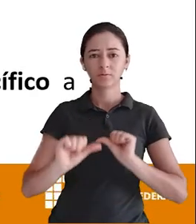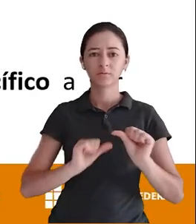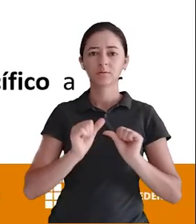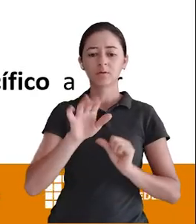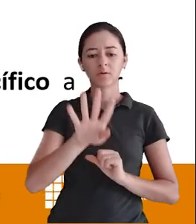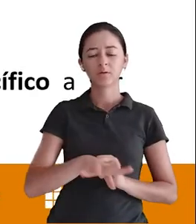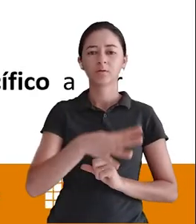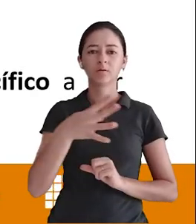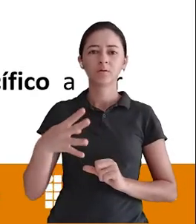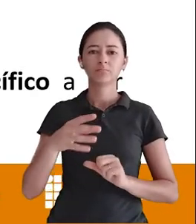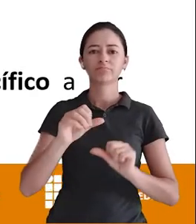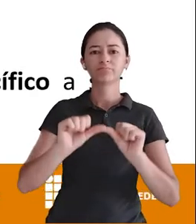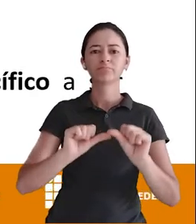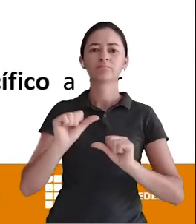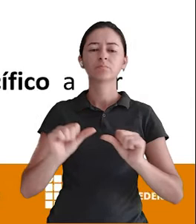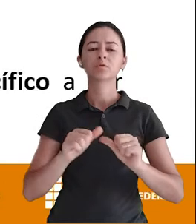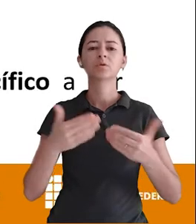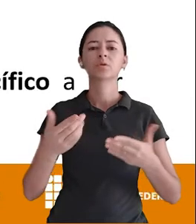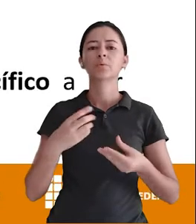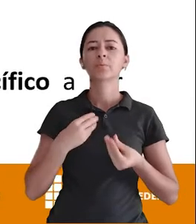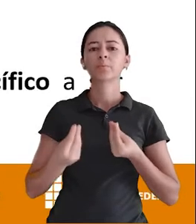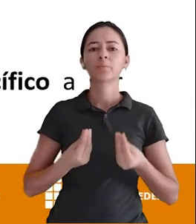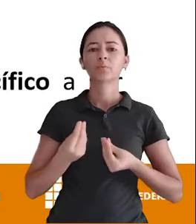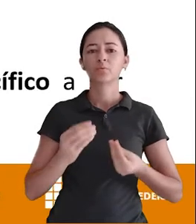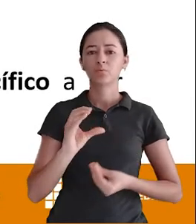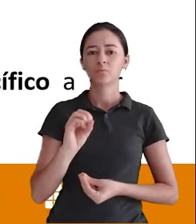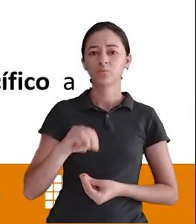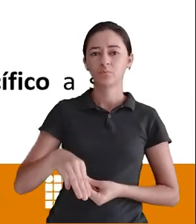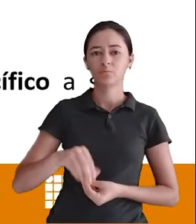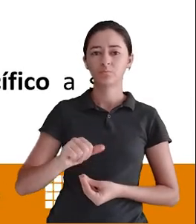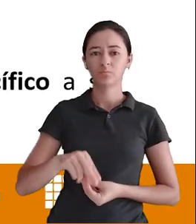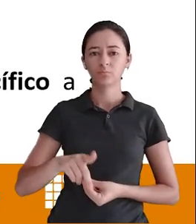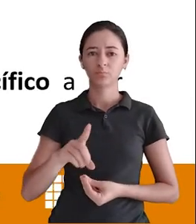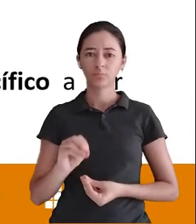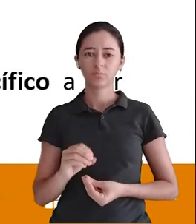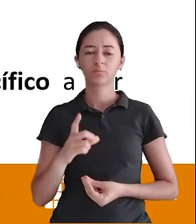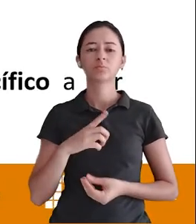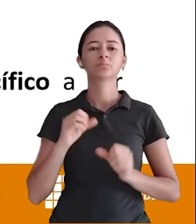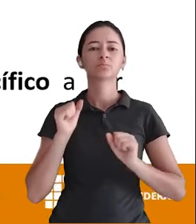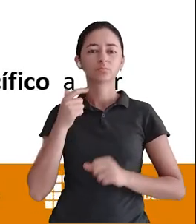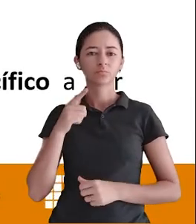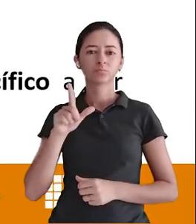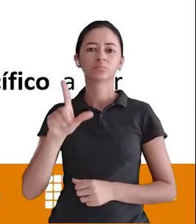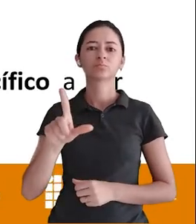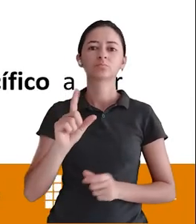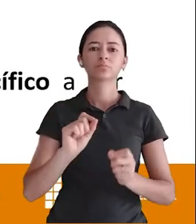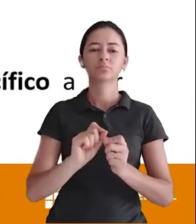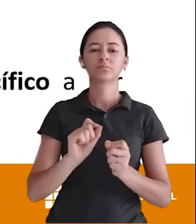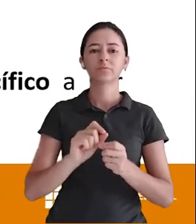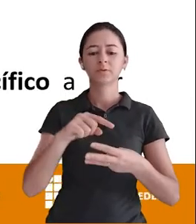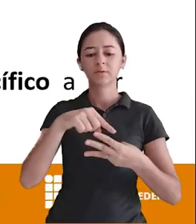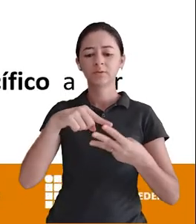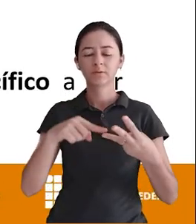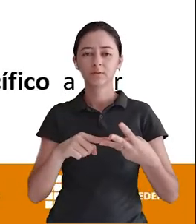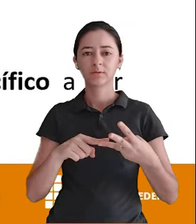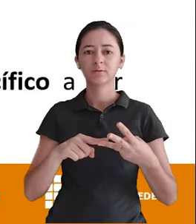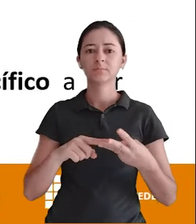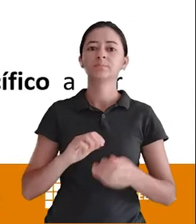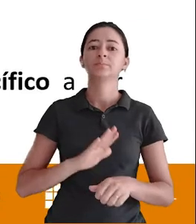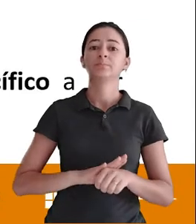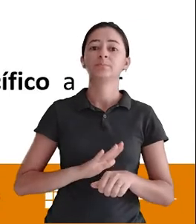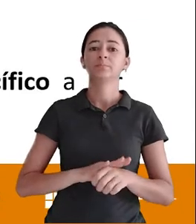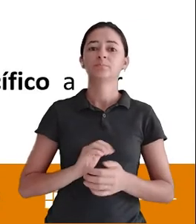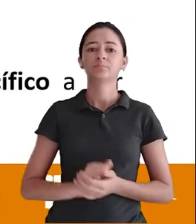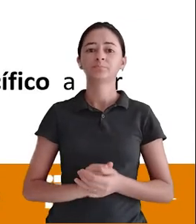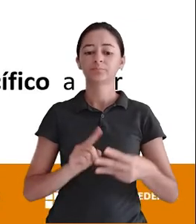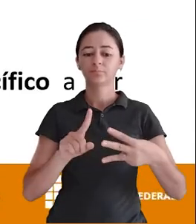tabela Então com o alter table eu consigo fazer Ok? Com o alter table eu consigo fazer três ações Eu consigo